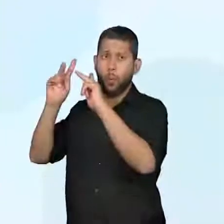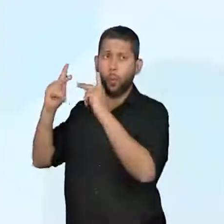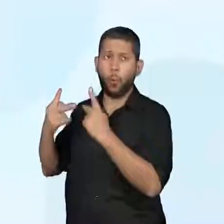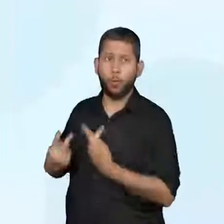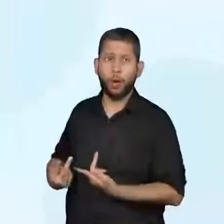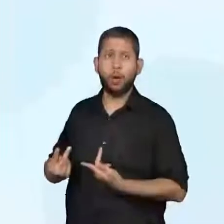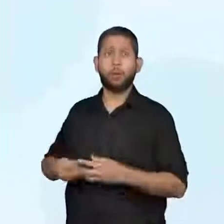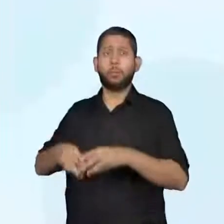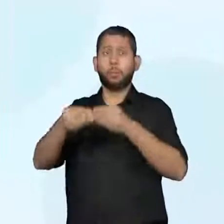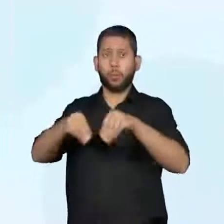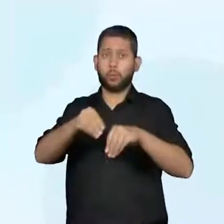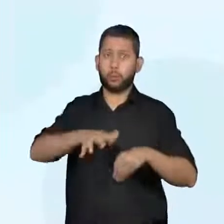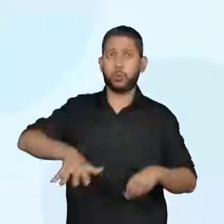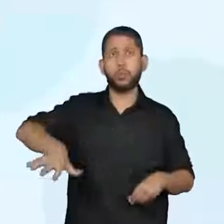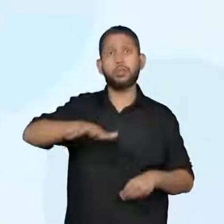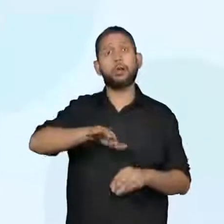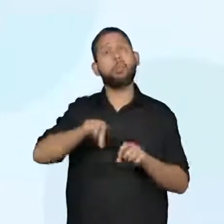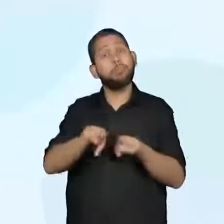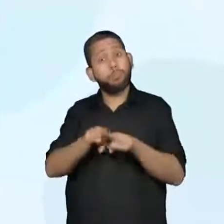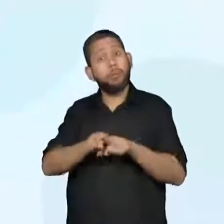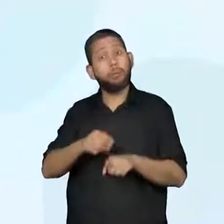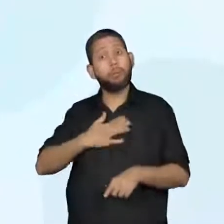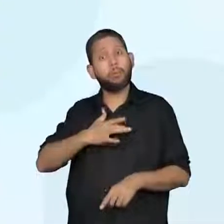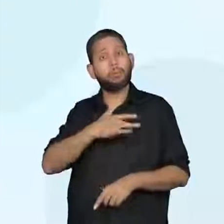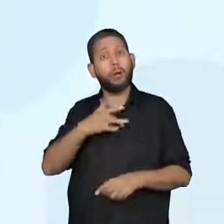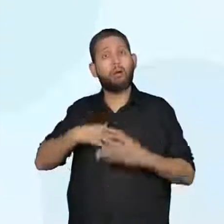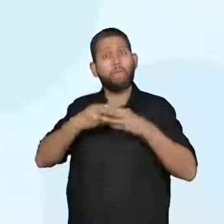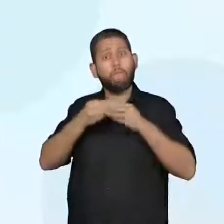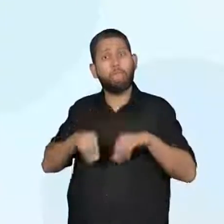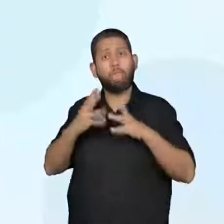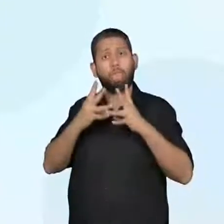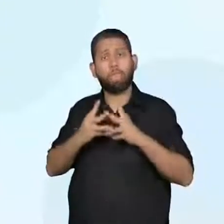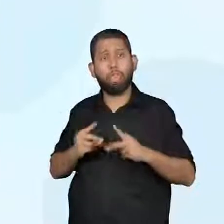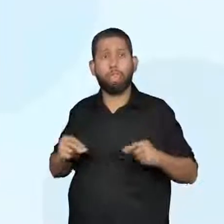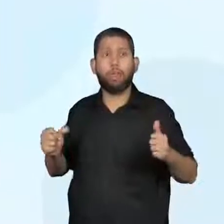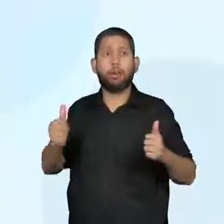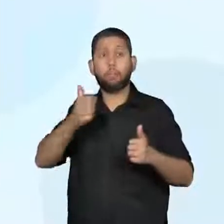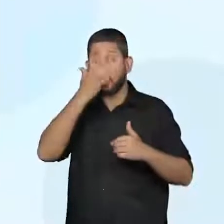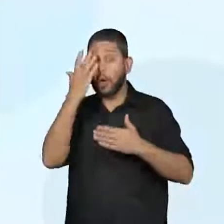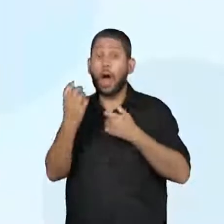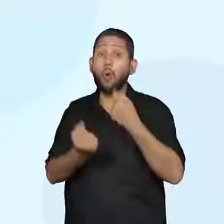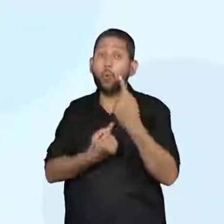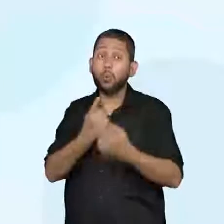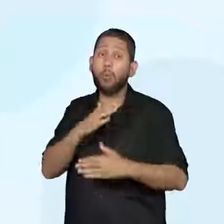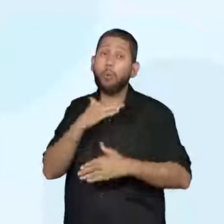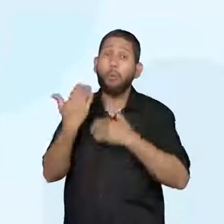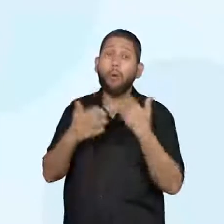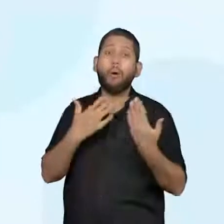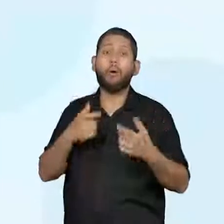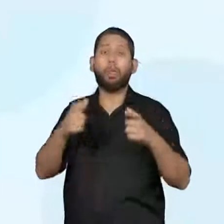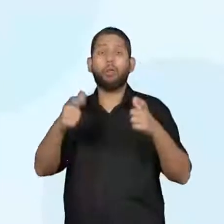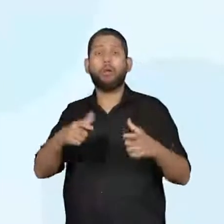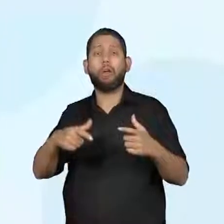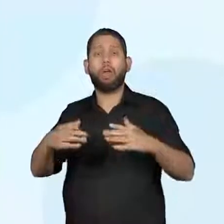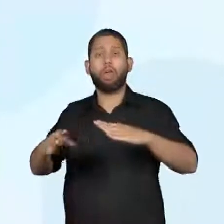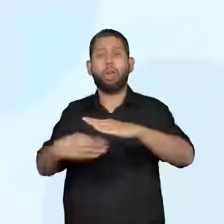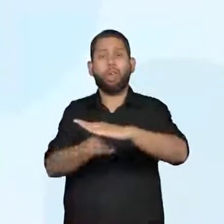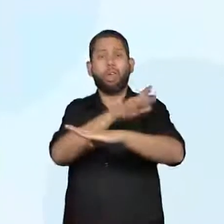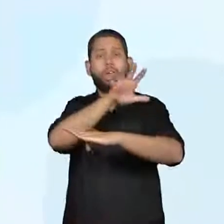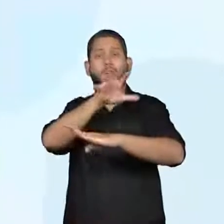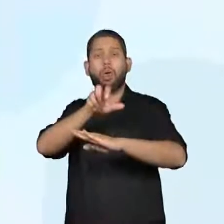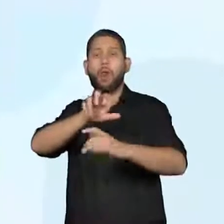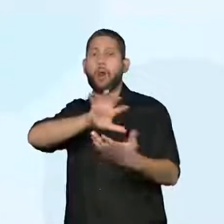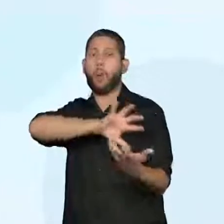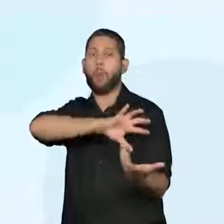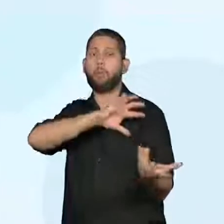causada pela ação humana, pode provocar danos e trazer prejuízos à nossa saúde, dos